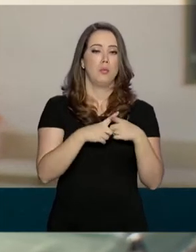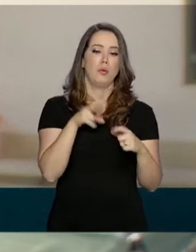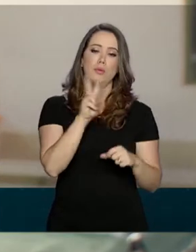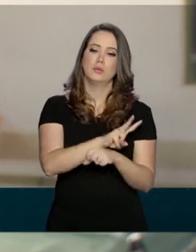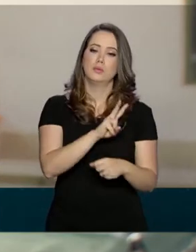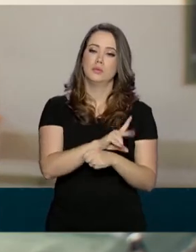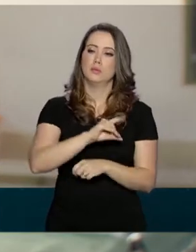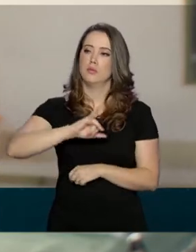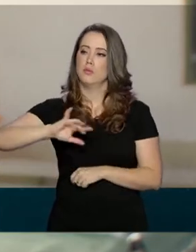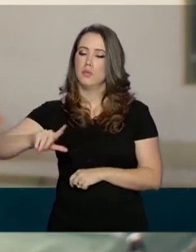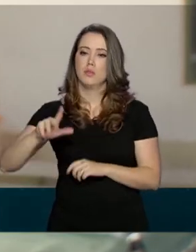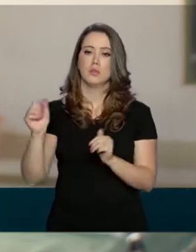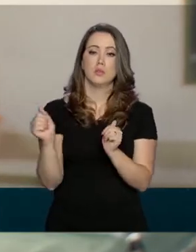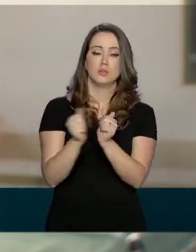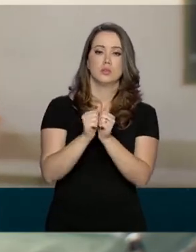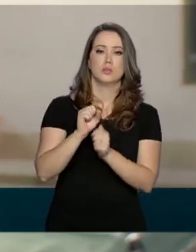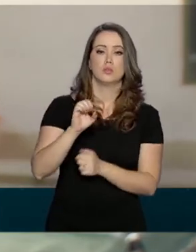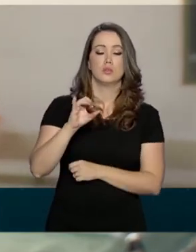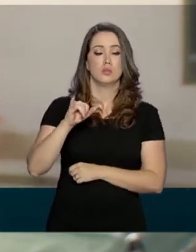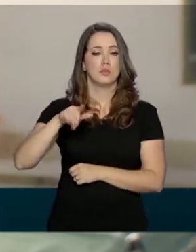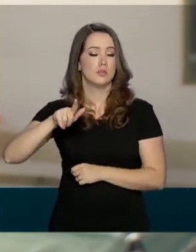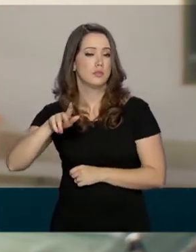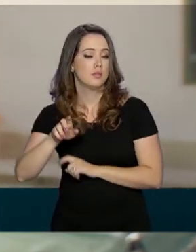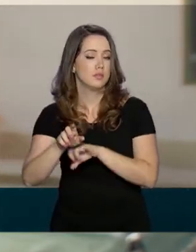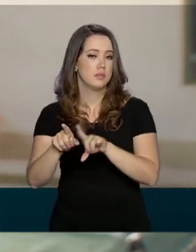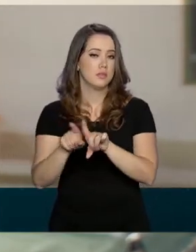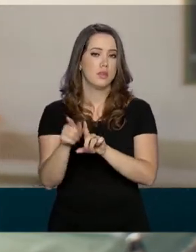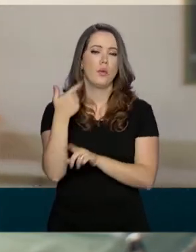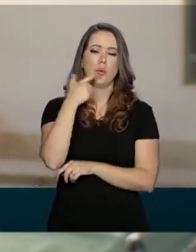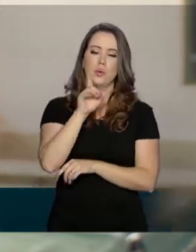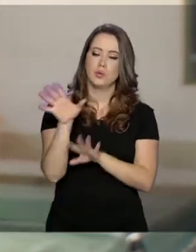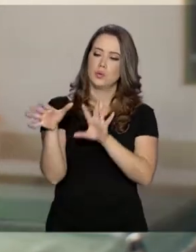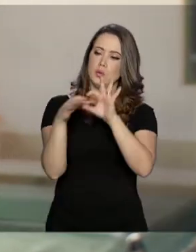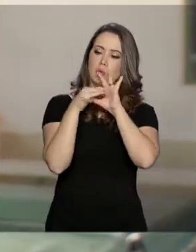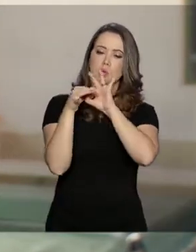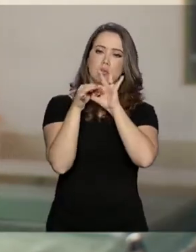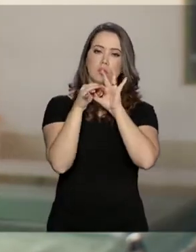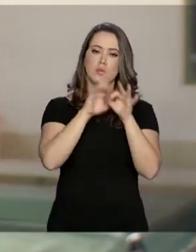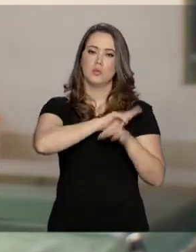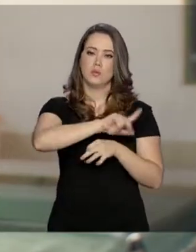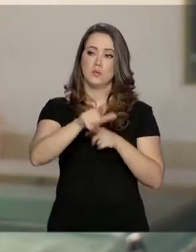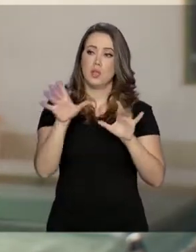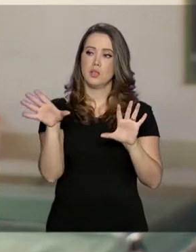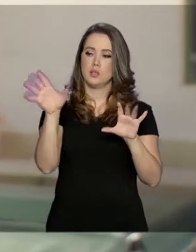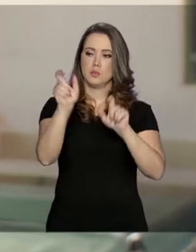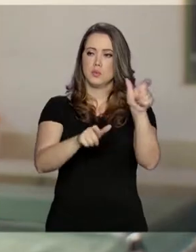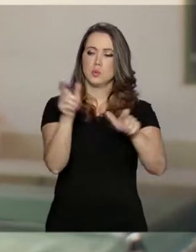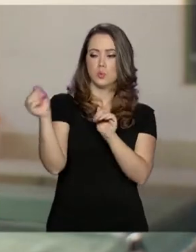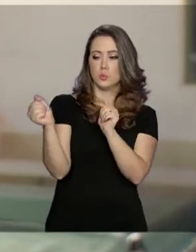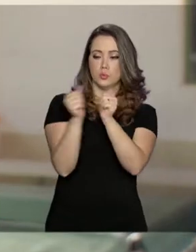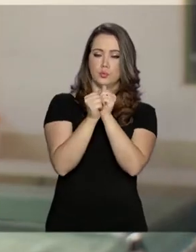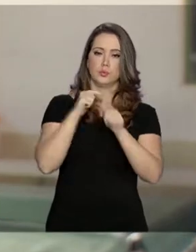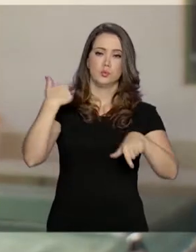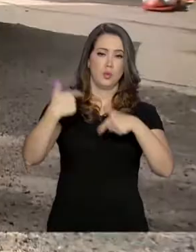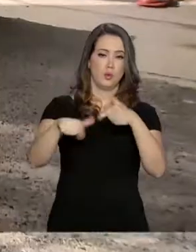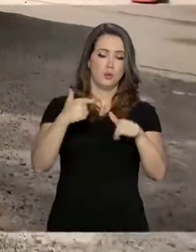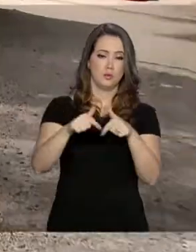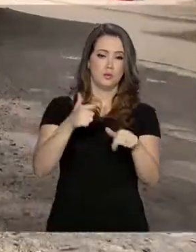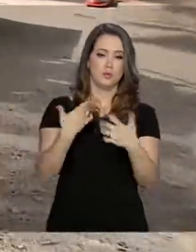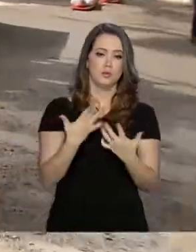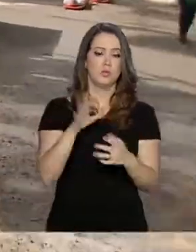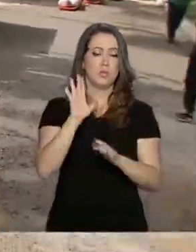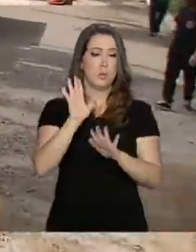civil, o CIEG, conseguiram juntar uma quantidade enorme de atores numa operação de alguma